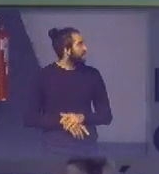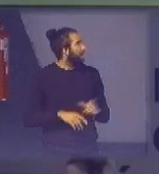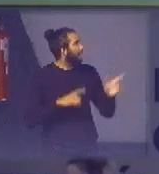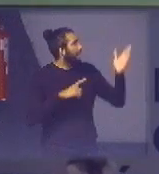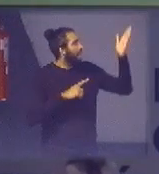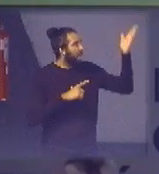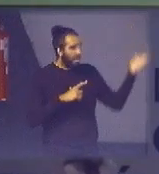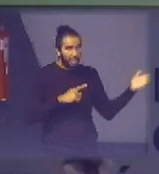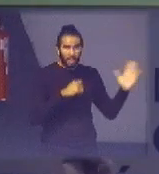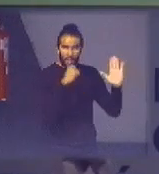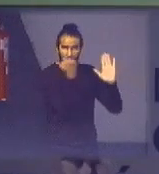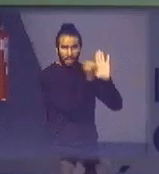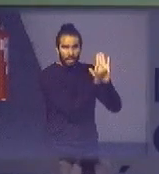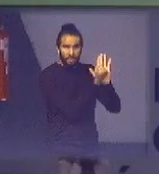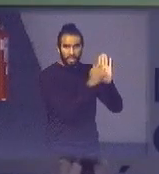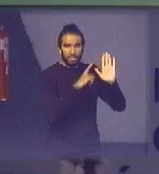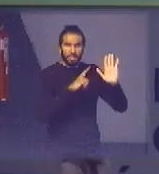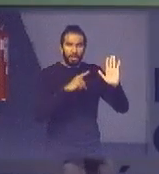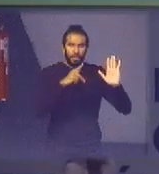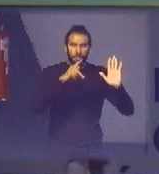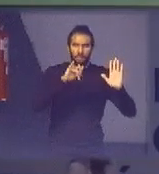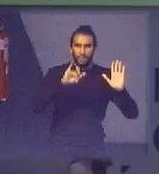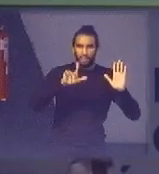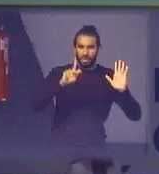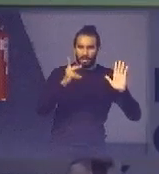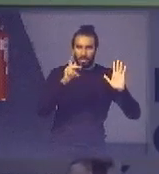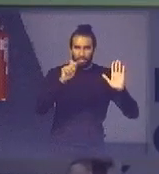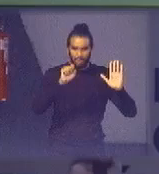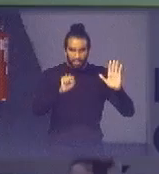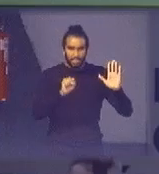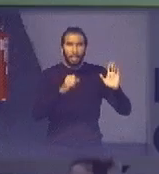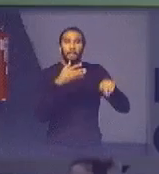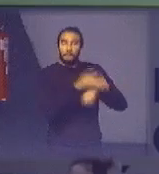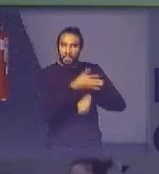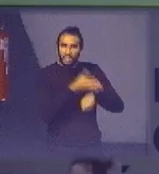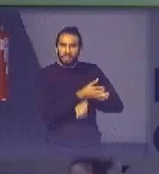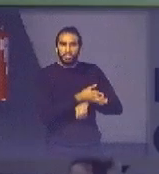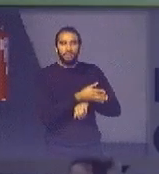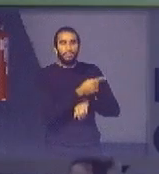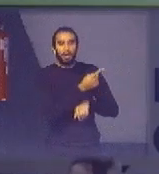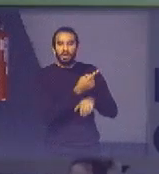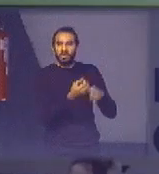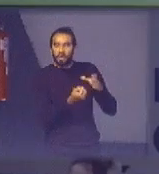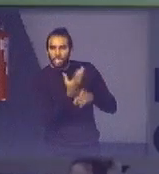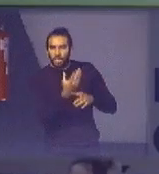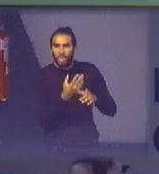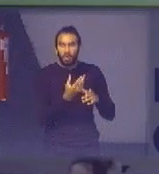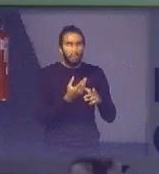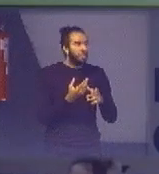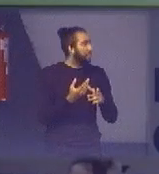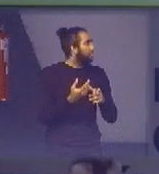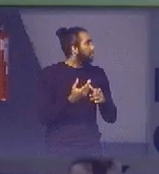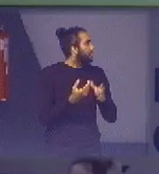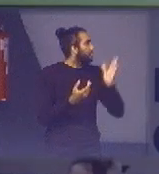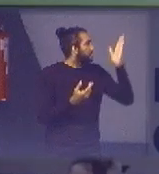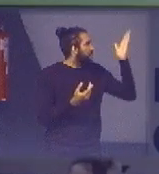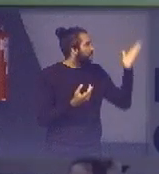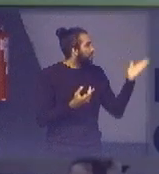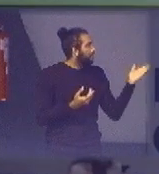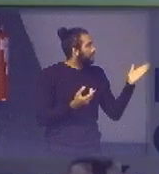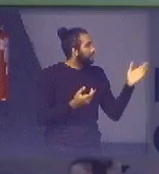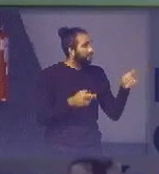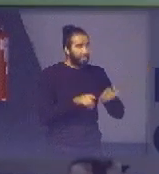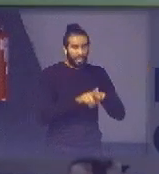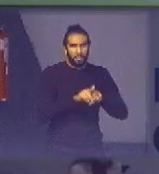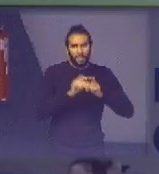de pilhas que participam são fabricantes ou importadores de pilhas e aqui fica um outro